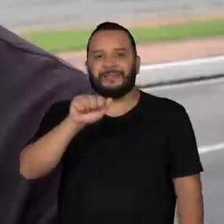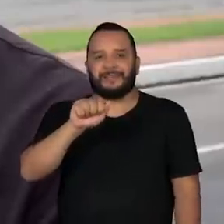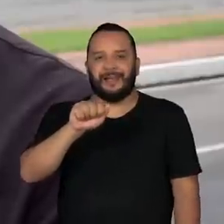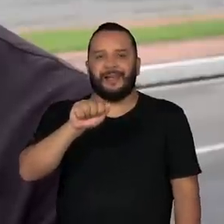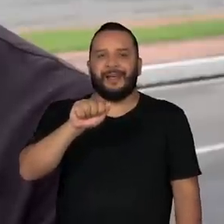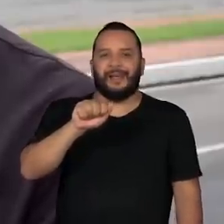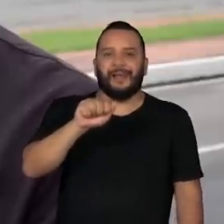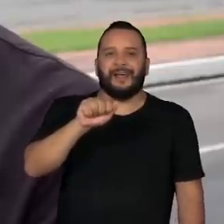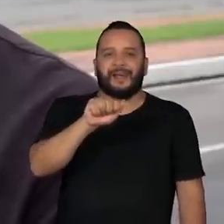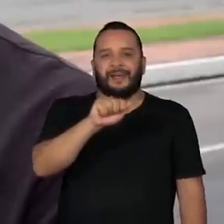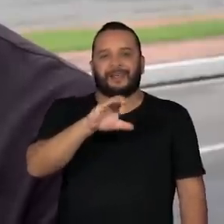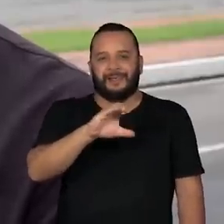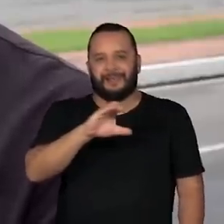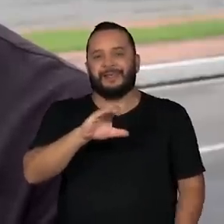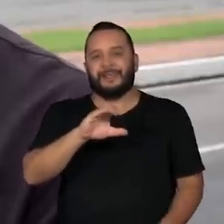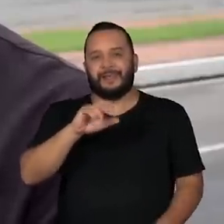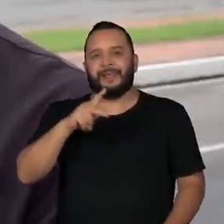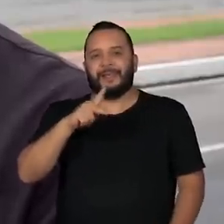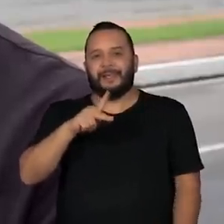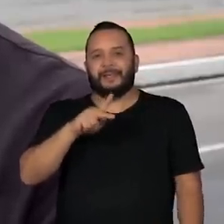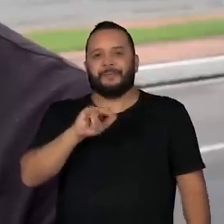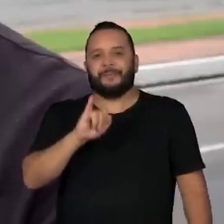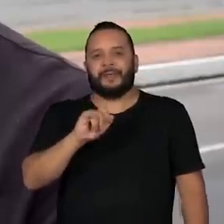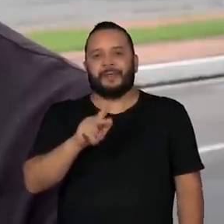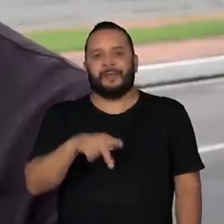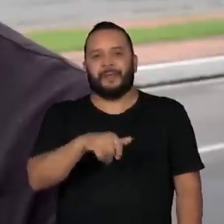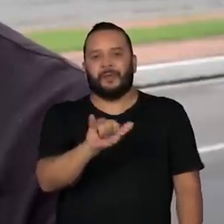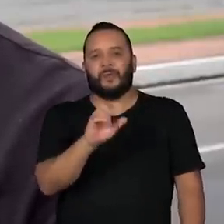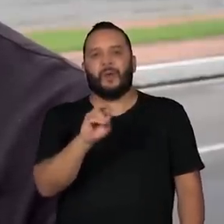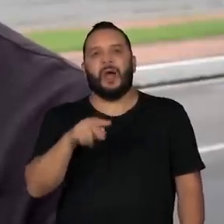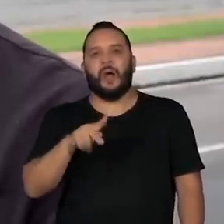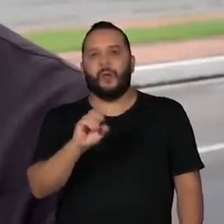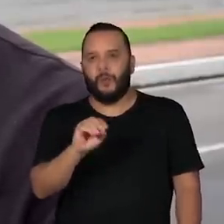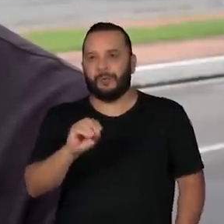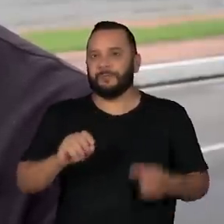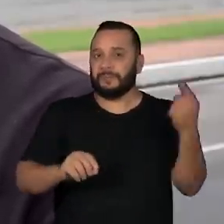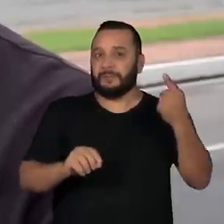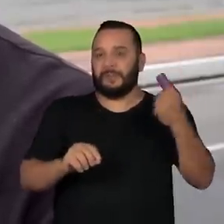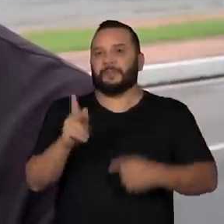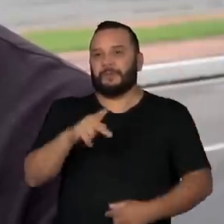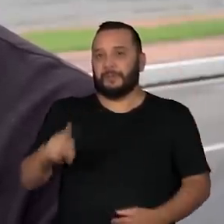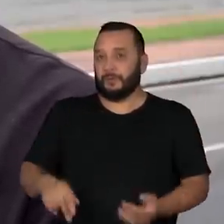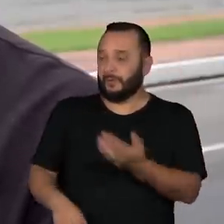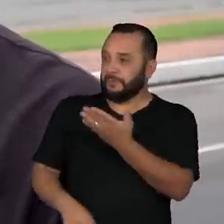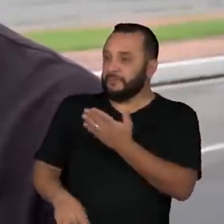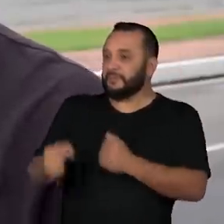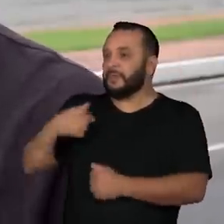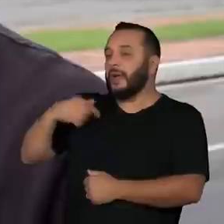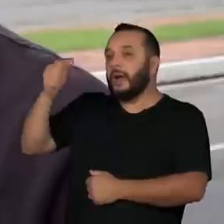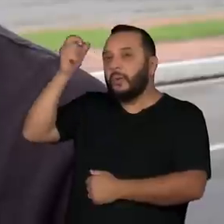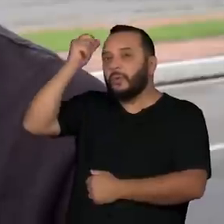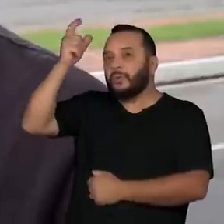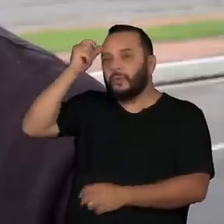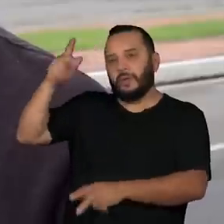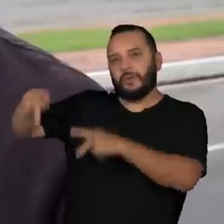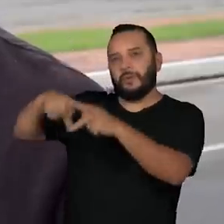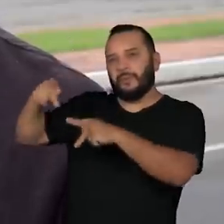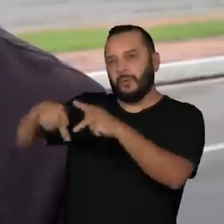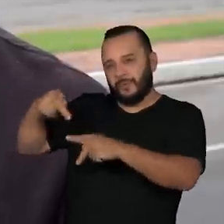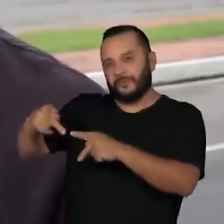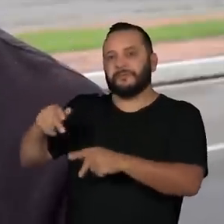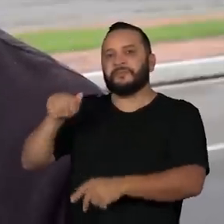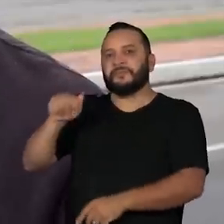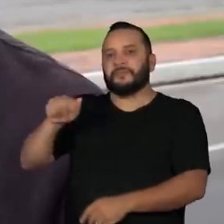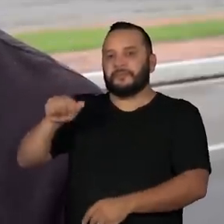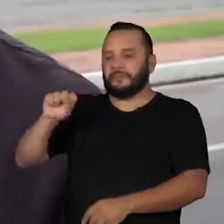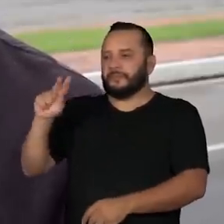cultura do povo Axaninca tem uma relação muito forte com a natureza, com o que você está convivendo no dia a